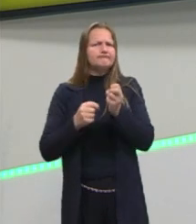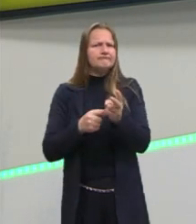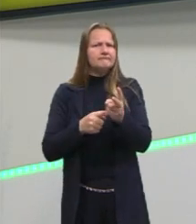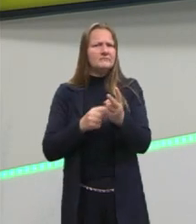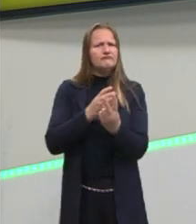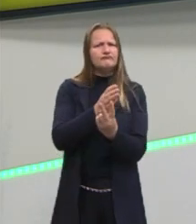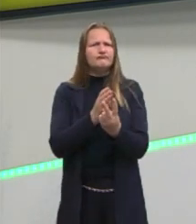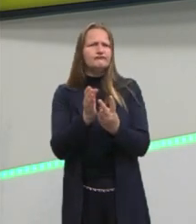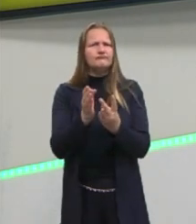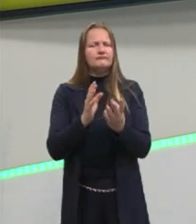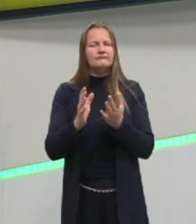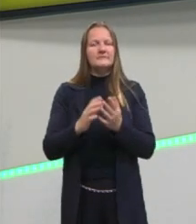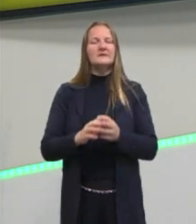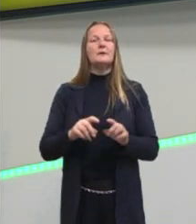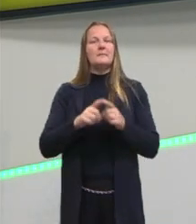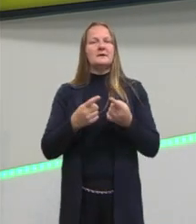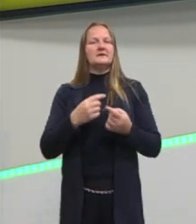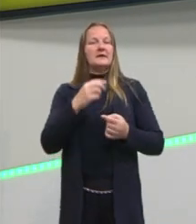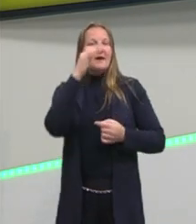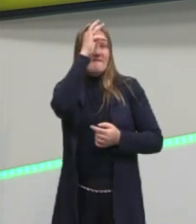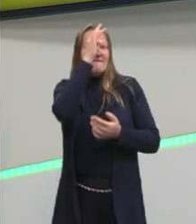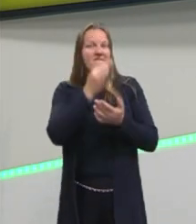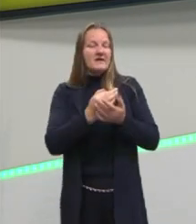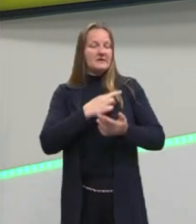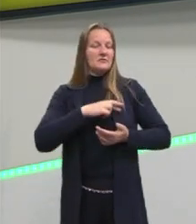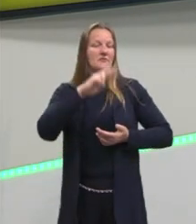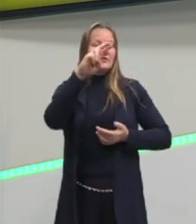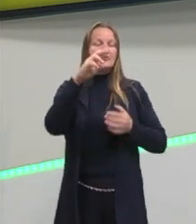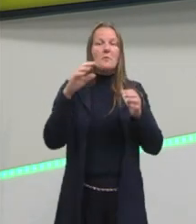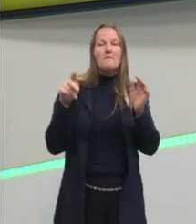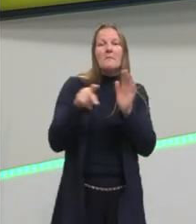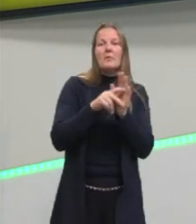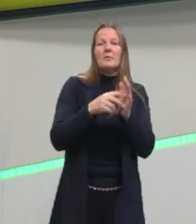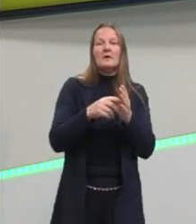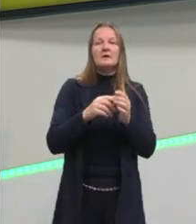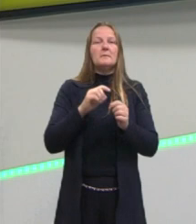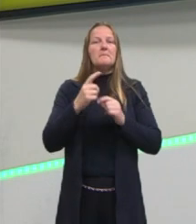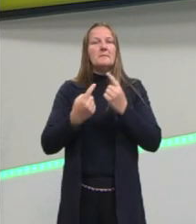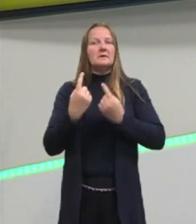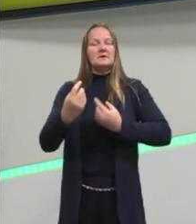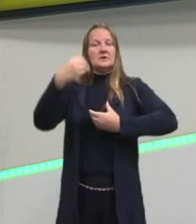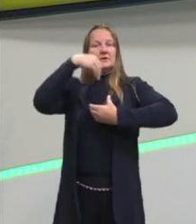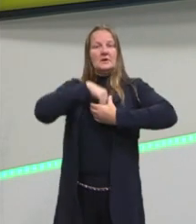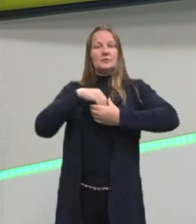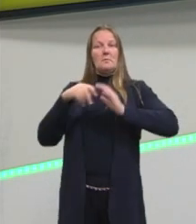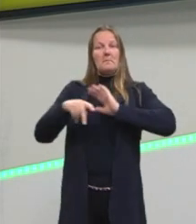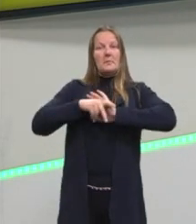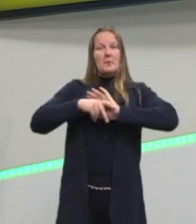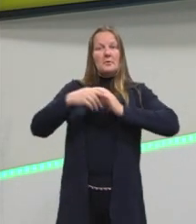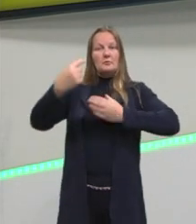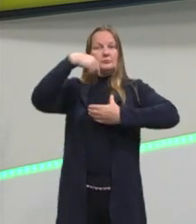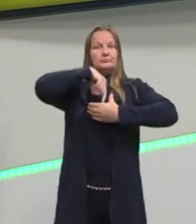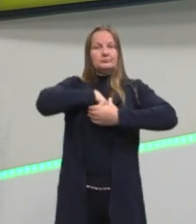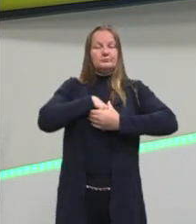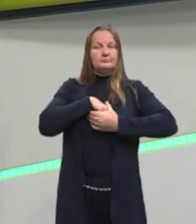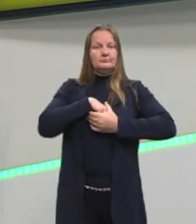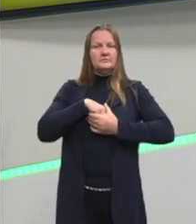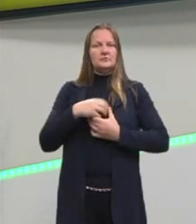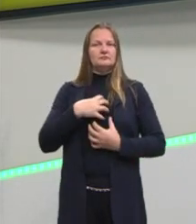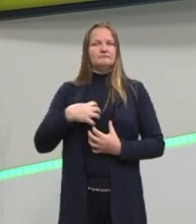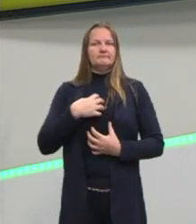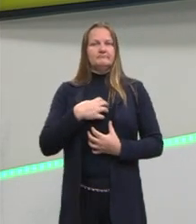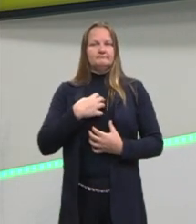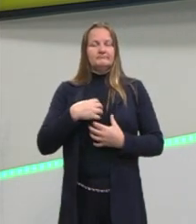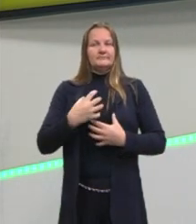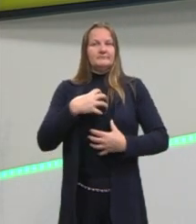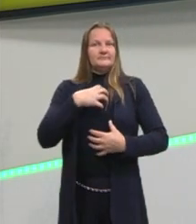religião. E a partir disso, ela tem como se fosse algo dentro de si, algo que deixa ela bastante